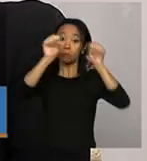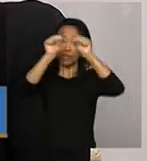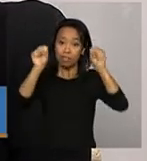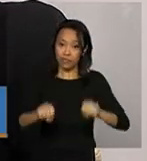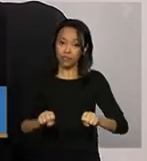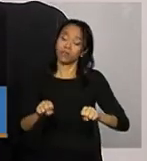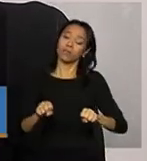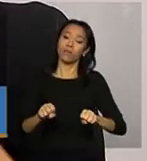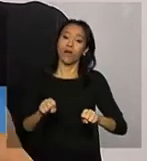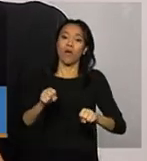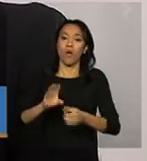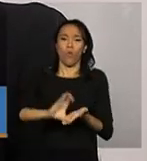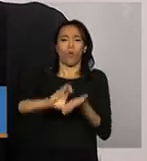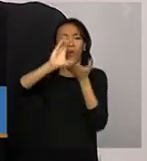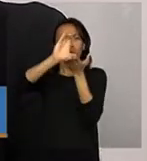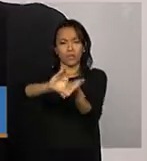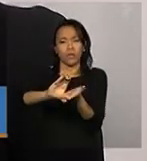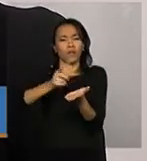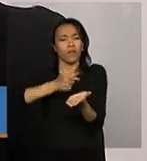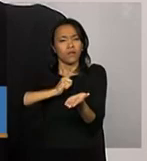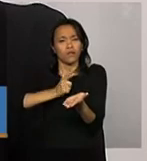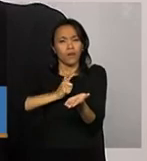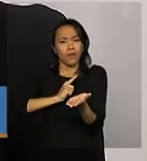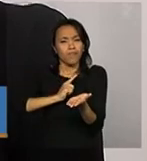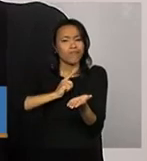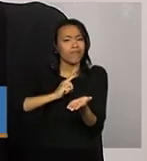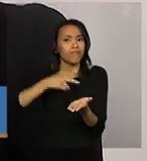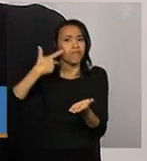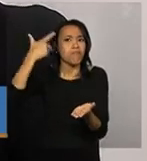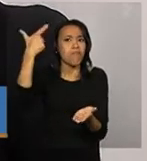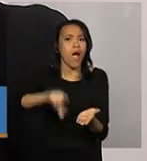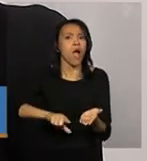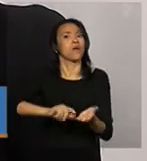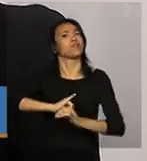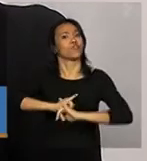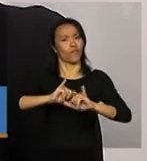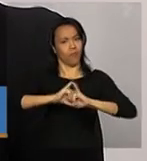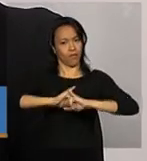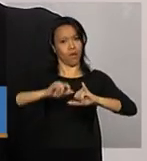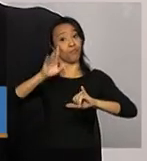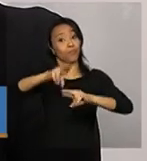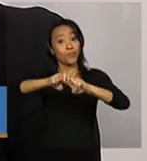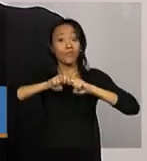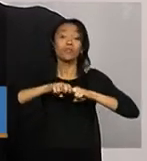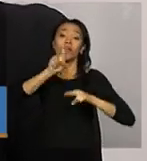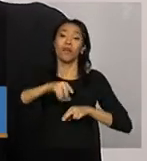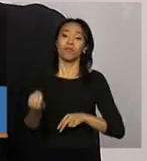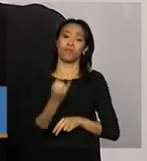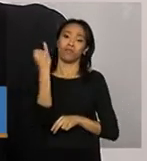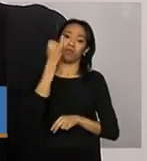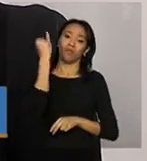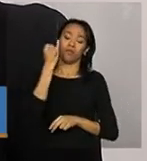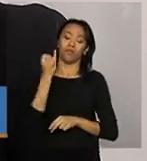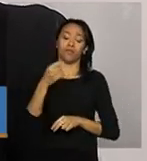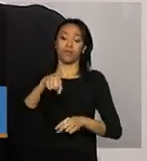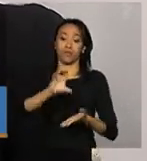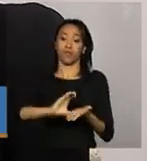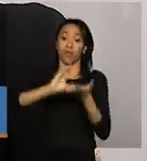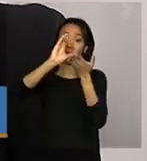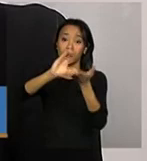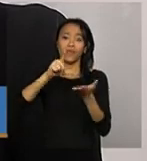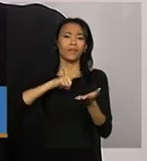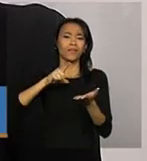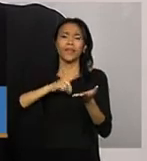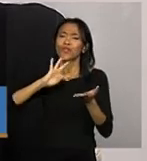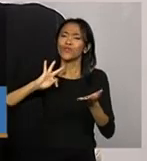o Conselho tem muito mais a informar. Por isso mesmo, é muito importante que o Conselho tenha todas